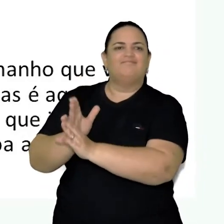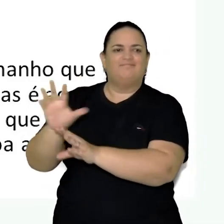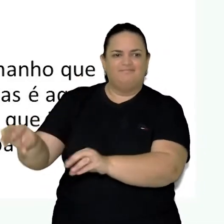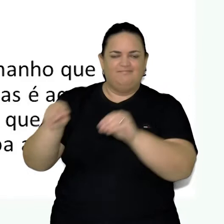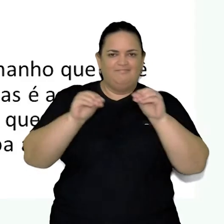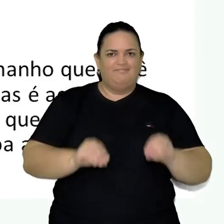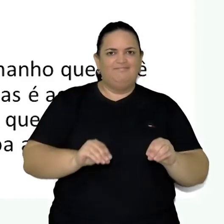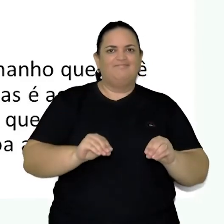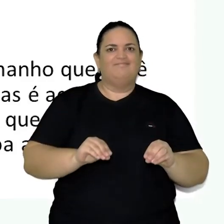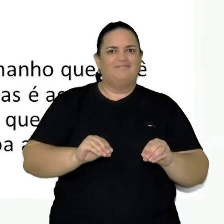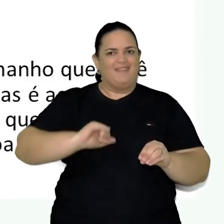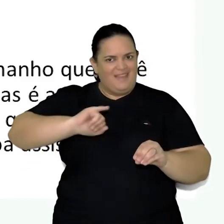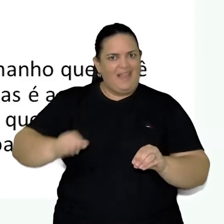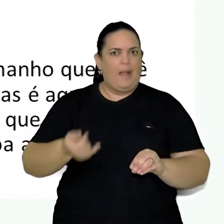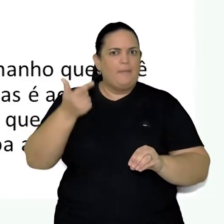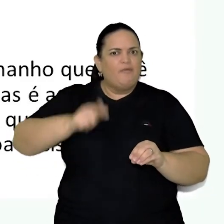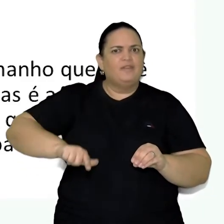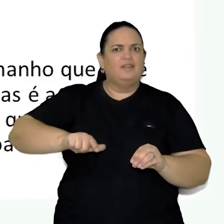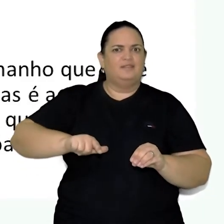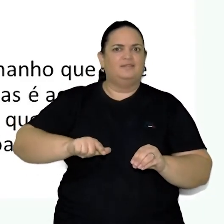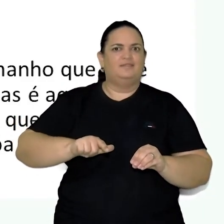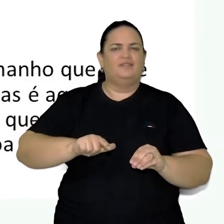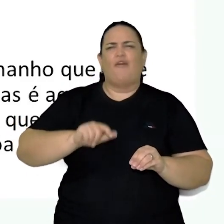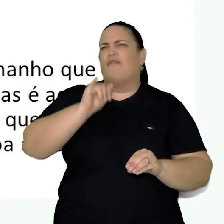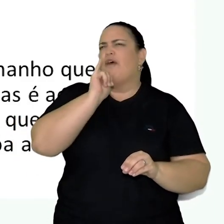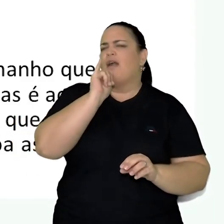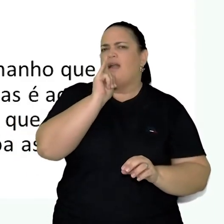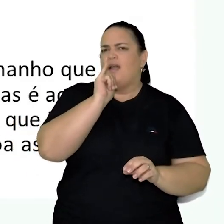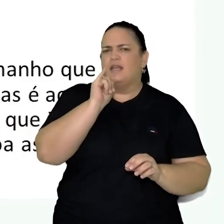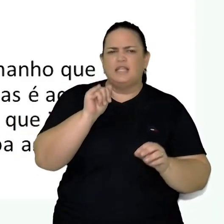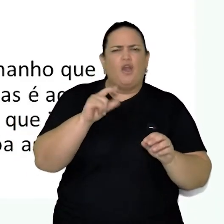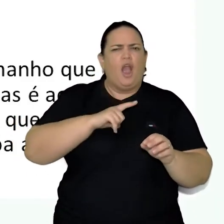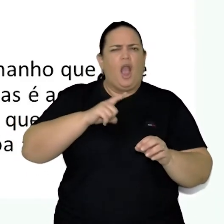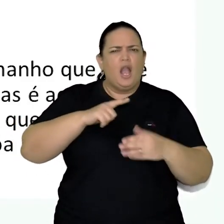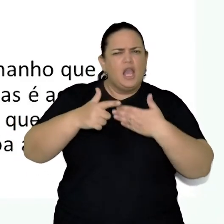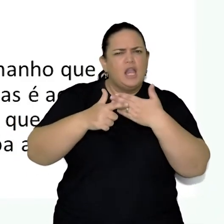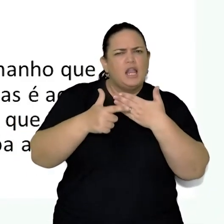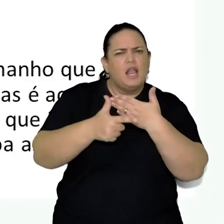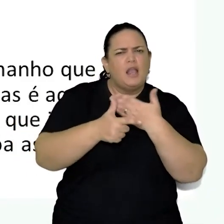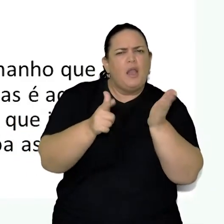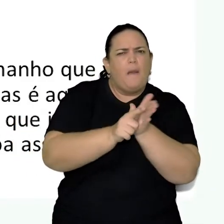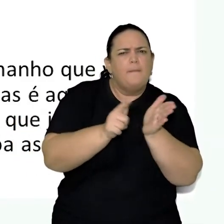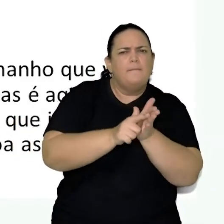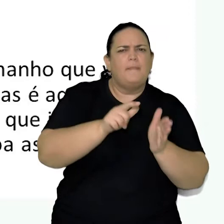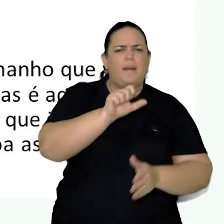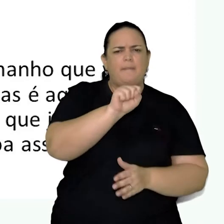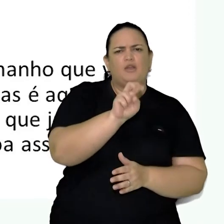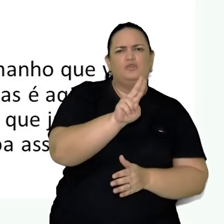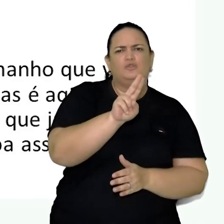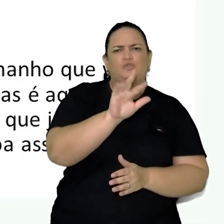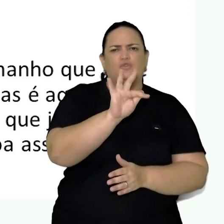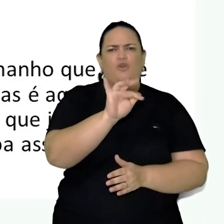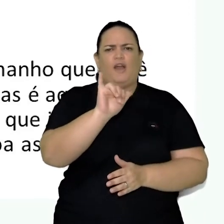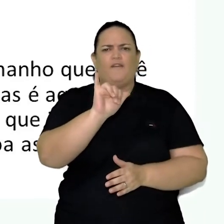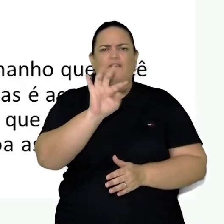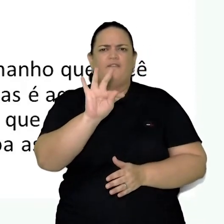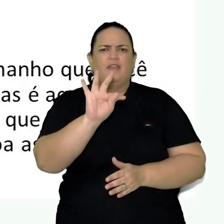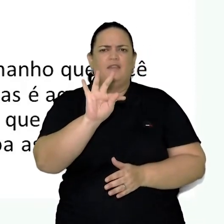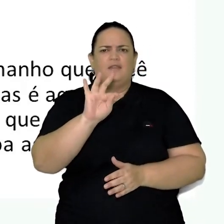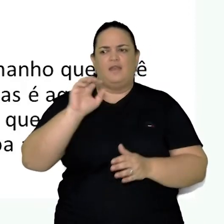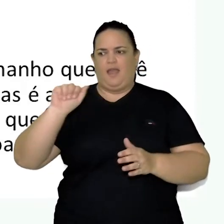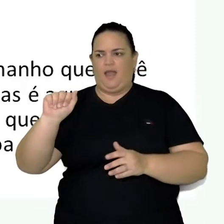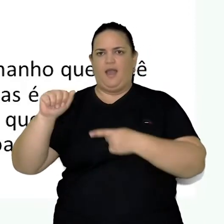que você pode reutilizar. Uma delas é aquela de papel sulfite A4. Pergunte a um adulto se não souber.